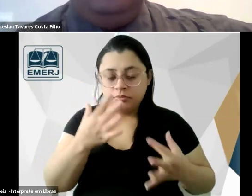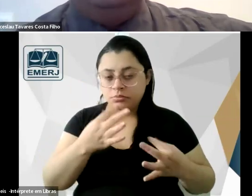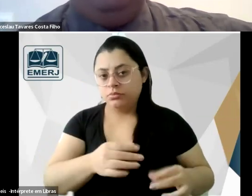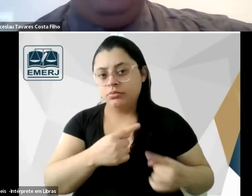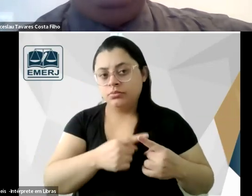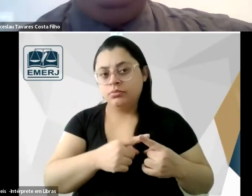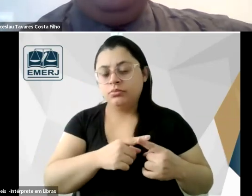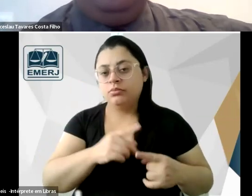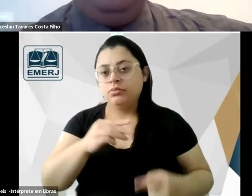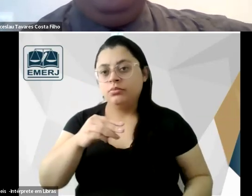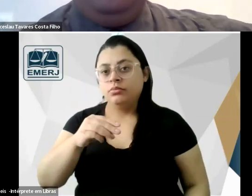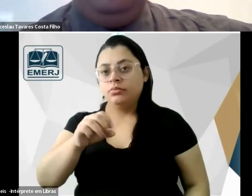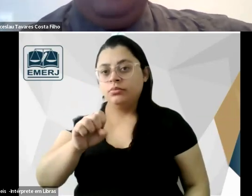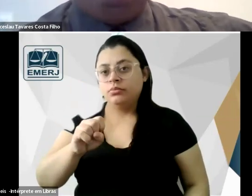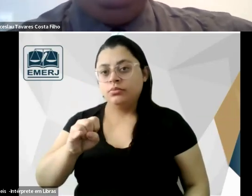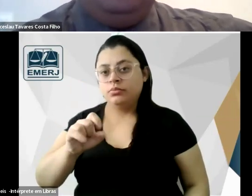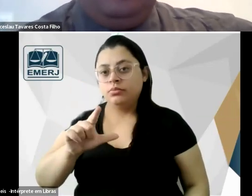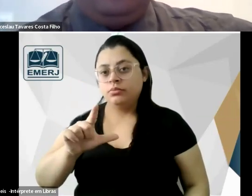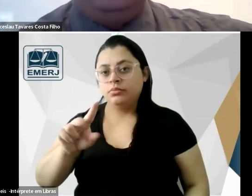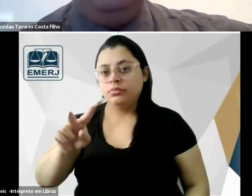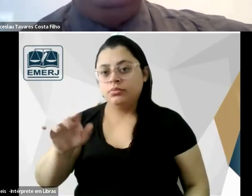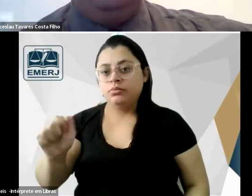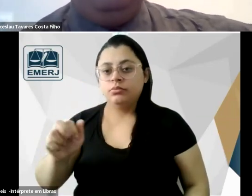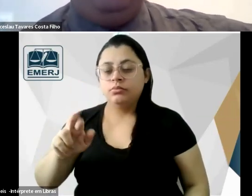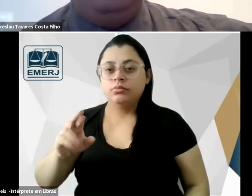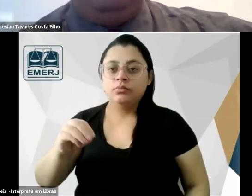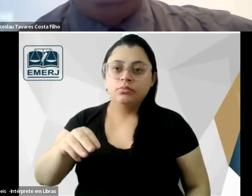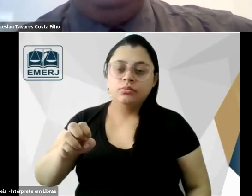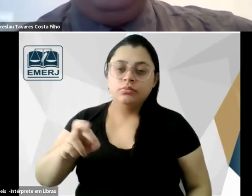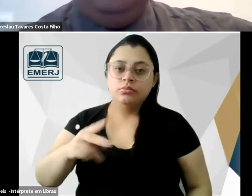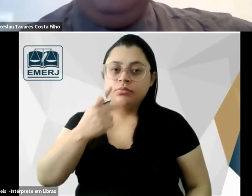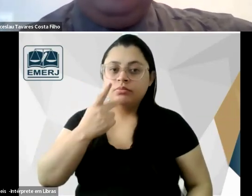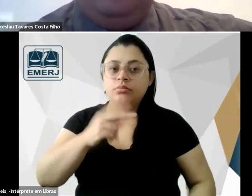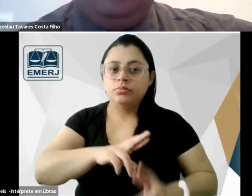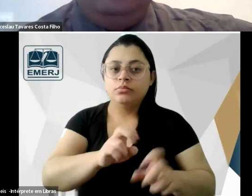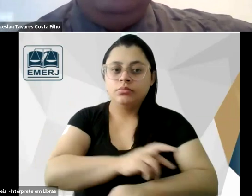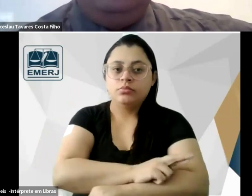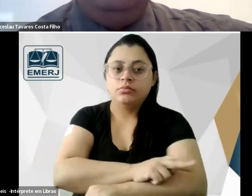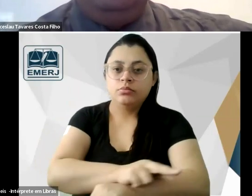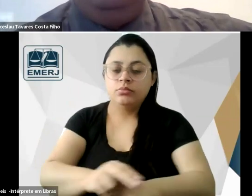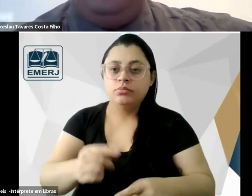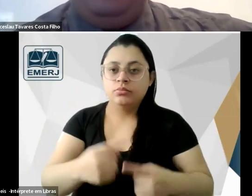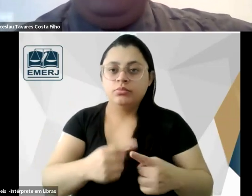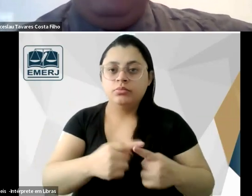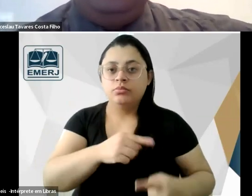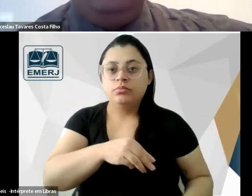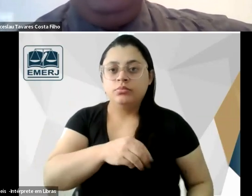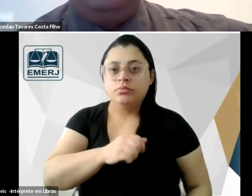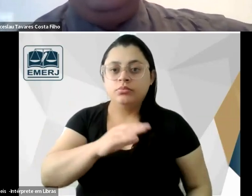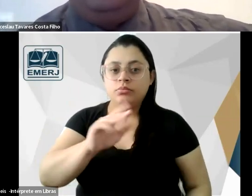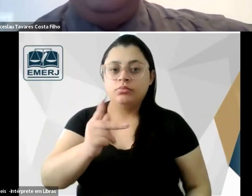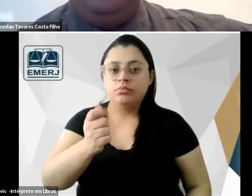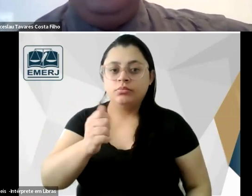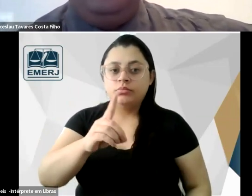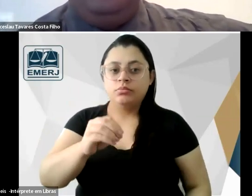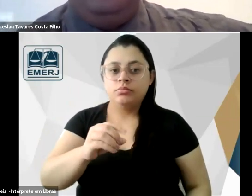e que Silvio Romero levanta a questão racial o fato de Machado de Assis ser mulato no sentido de diminuir Machado de